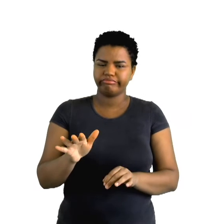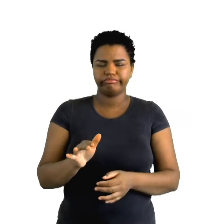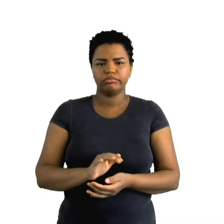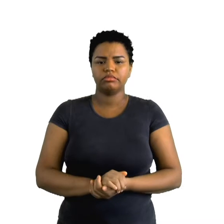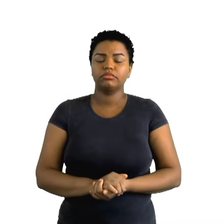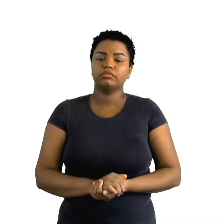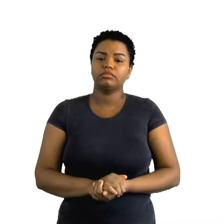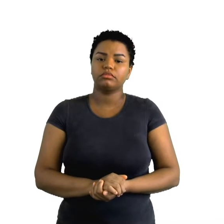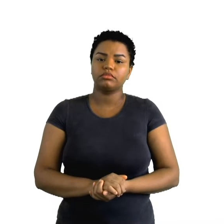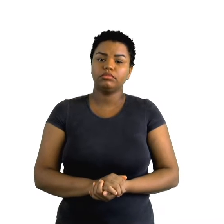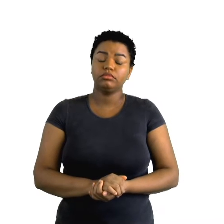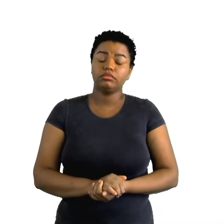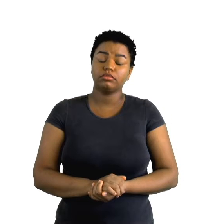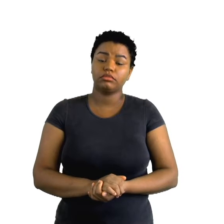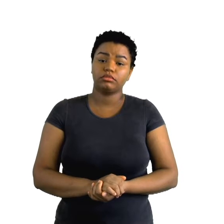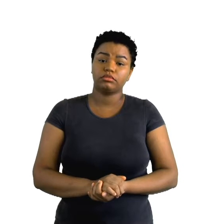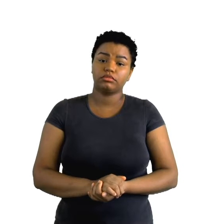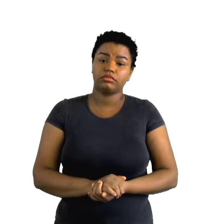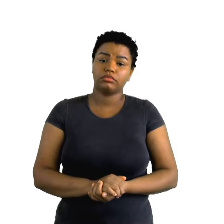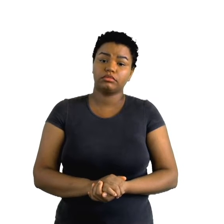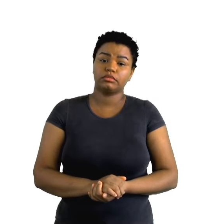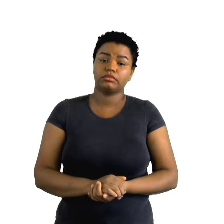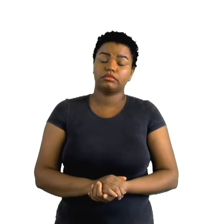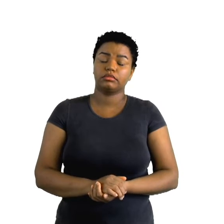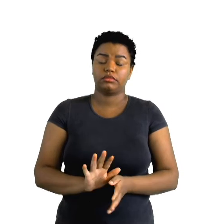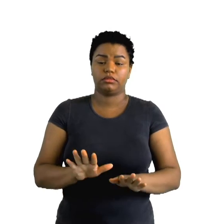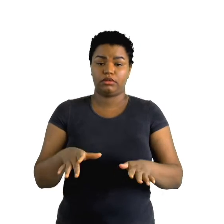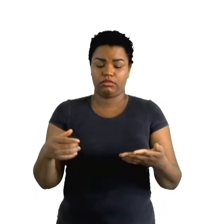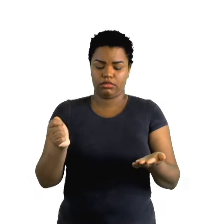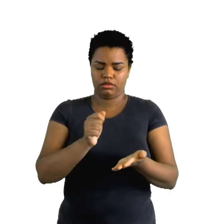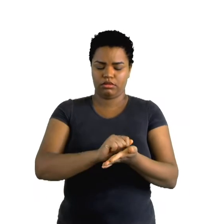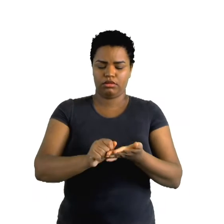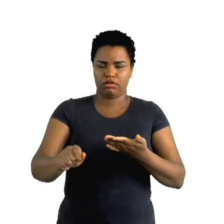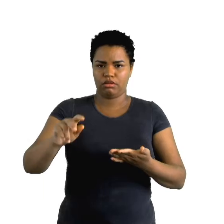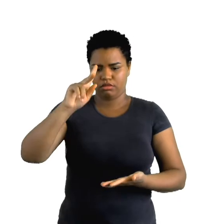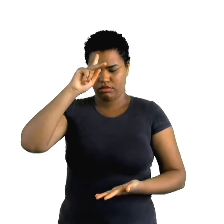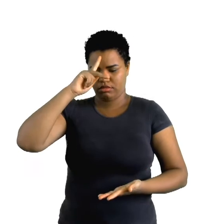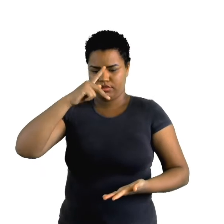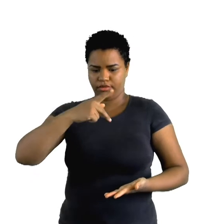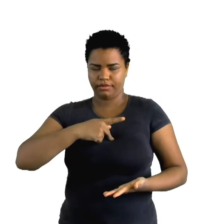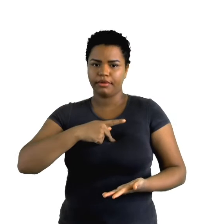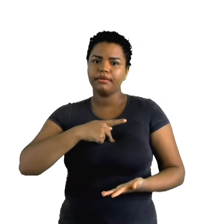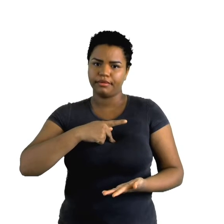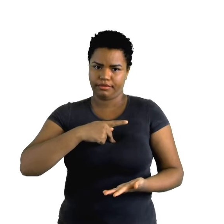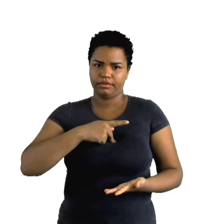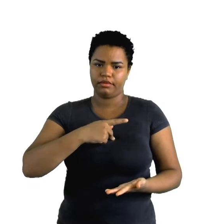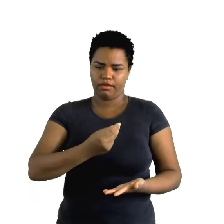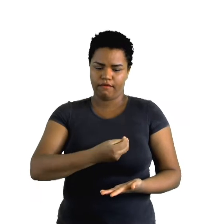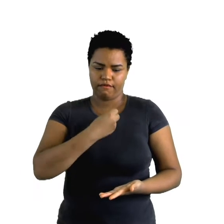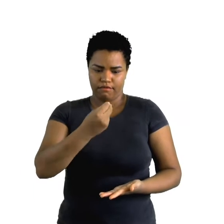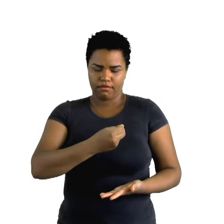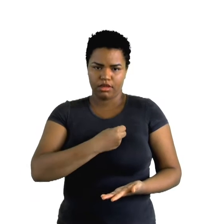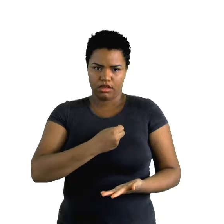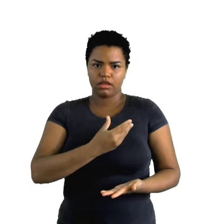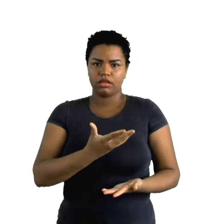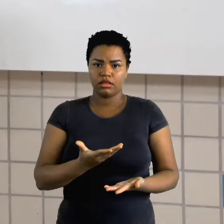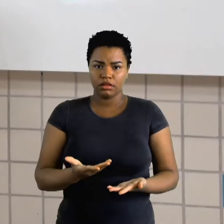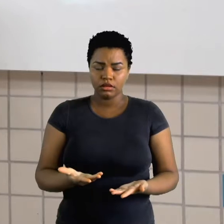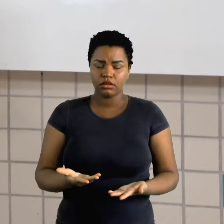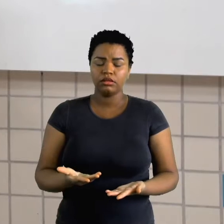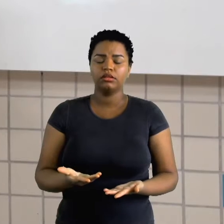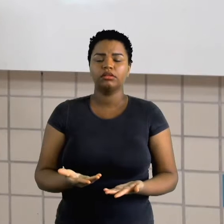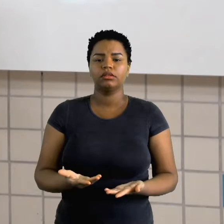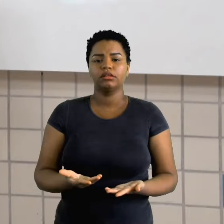Então, para se escrever uma autobiografia, ou seja, a história sobre a vida de nós mesmos,